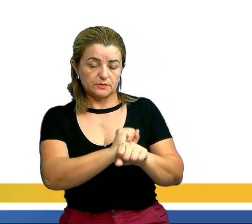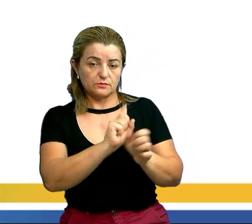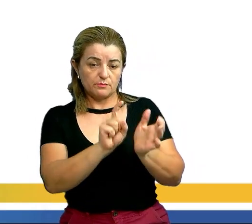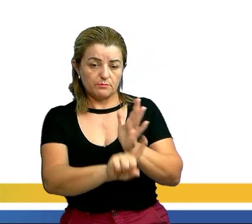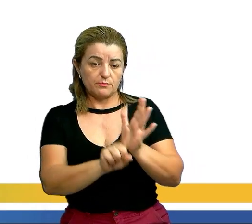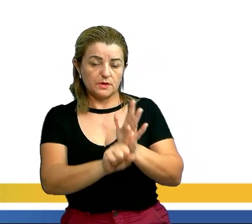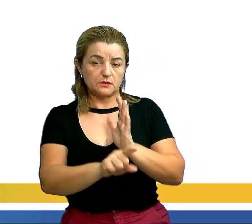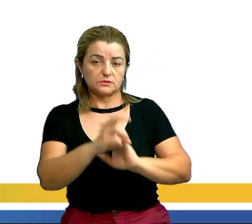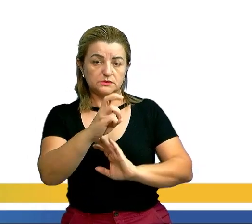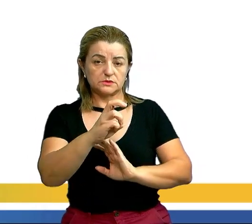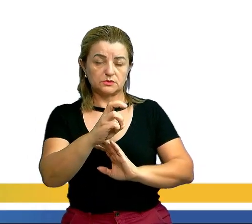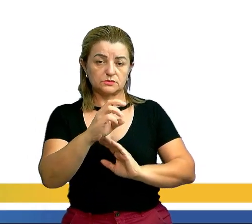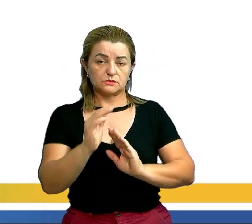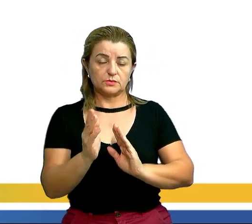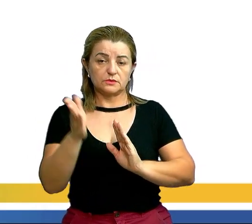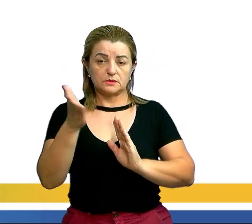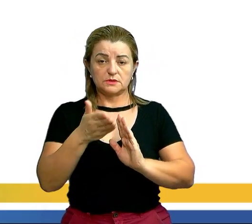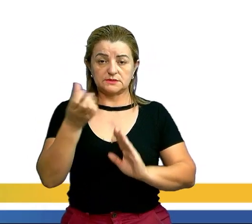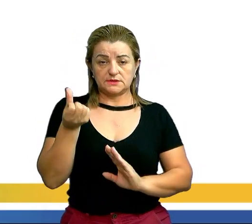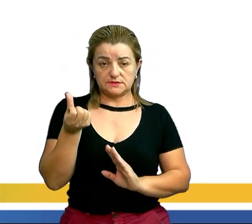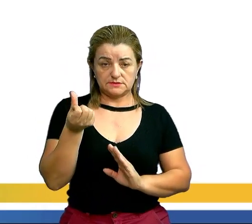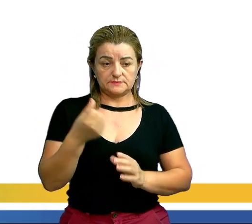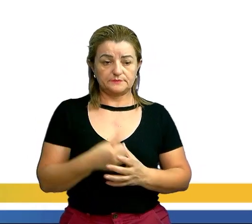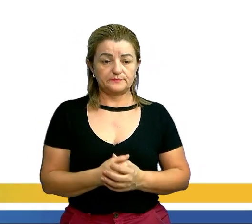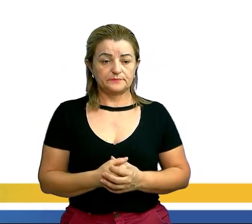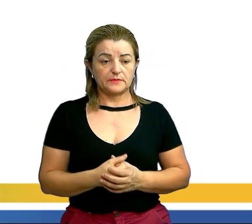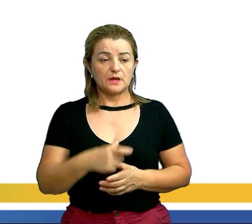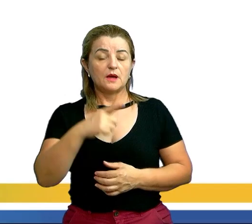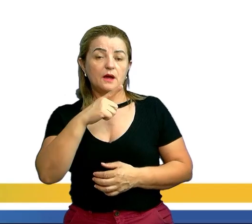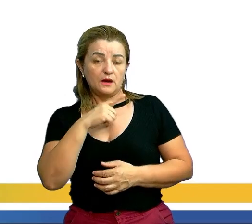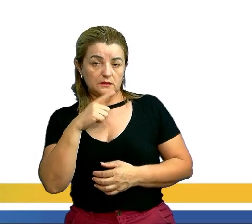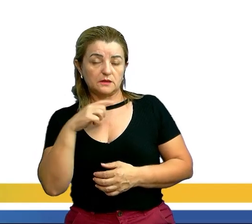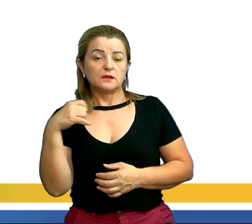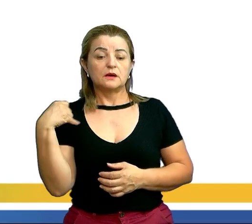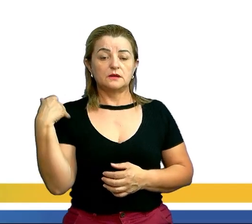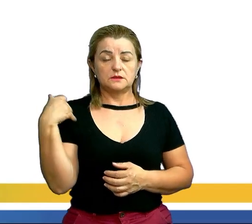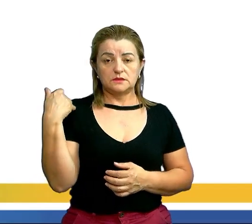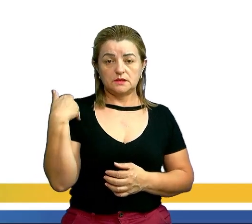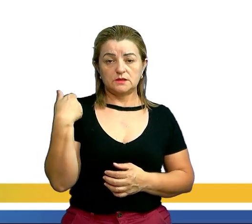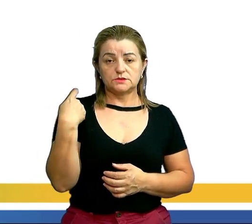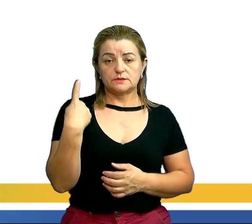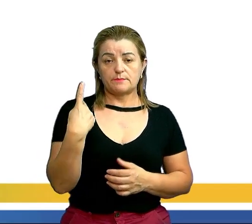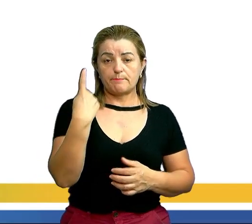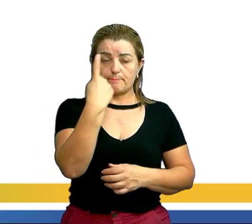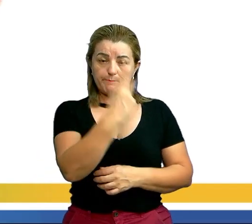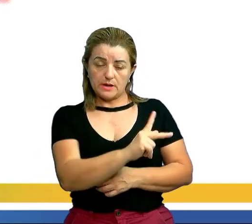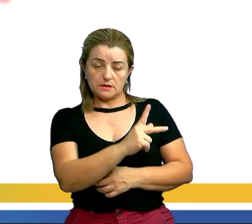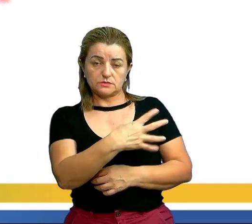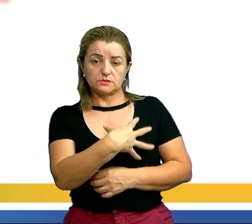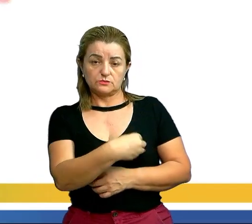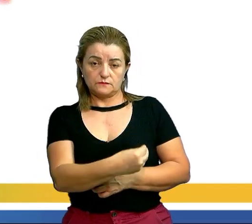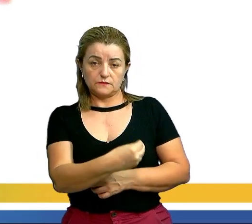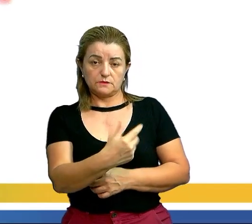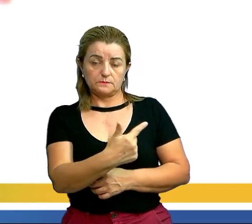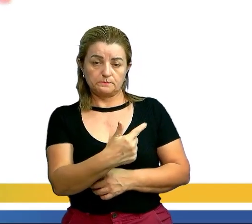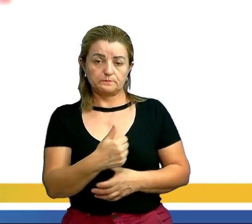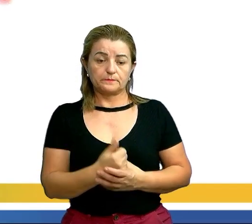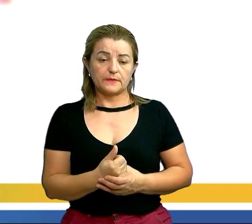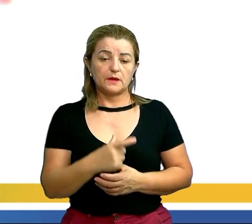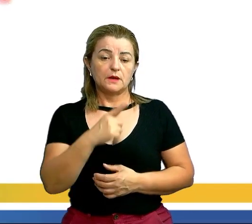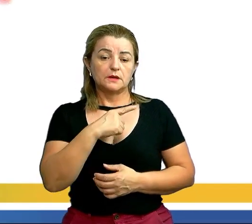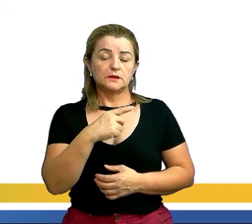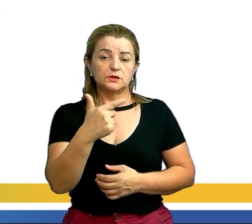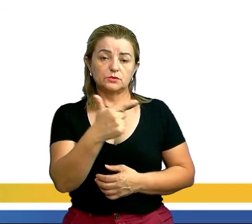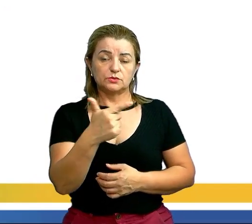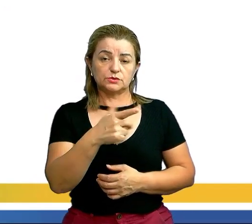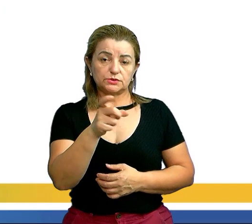dar 5X sobre 6. A idade dele para o segundo filho é a X menos X sobre 3. Dá 2X